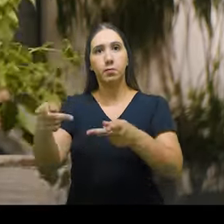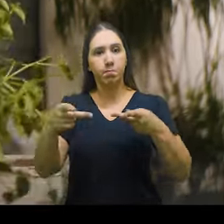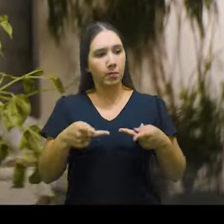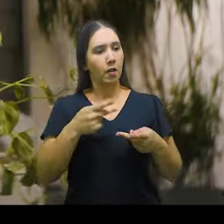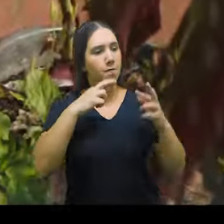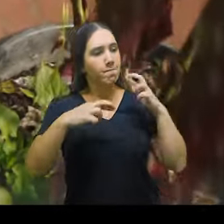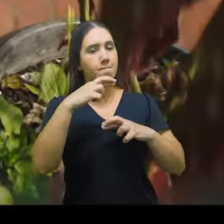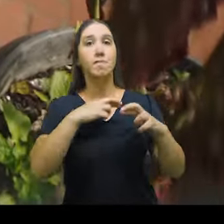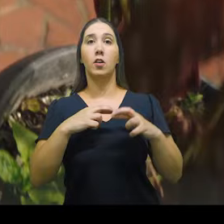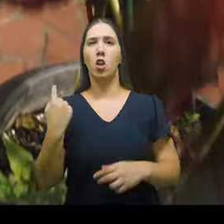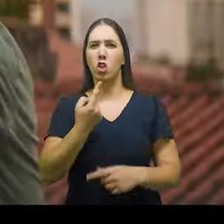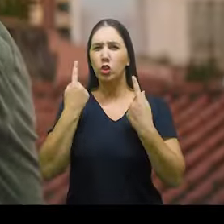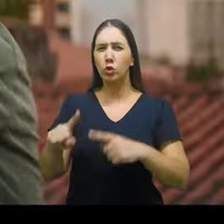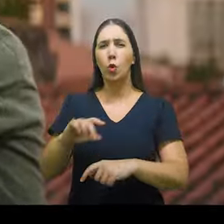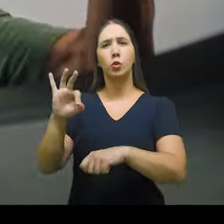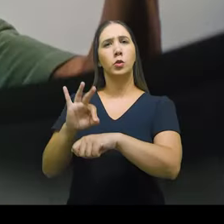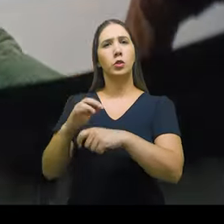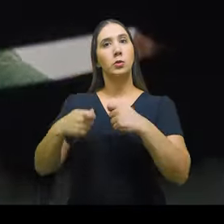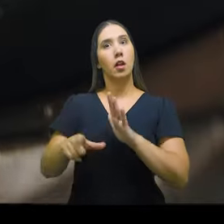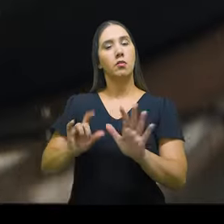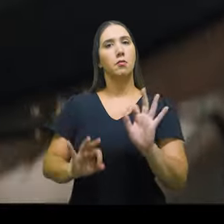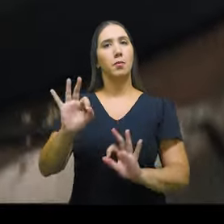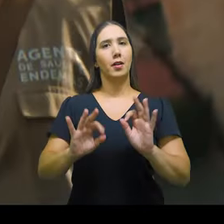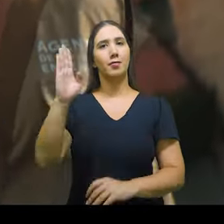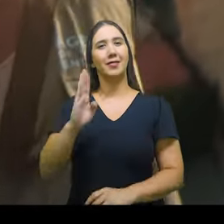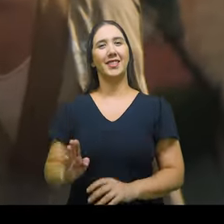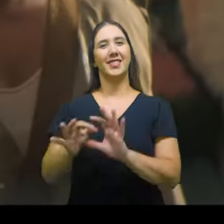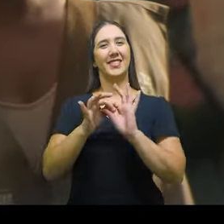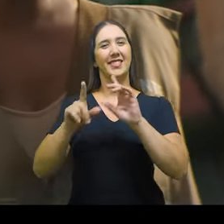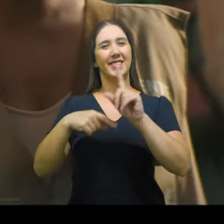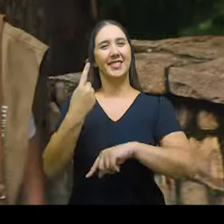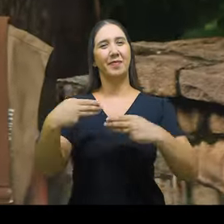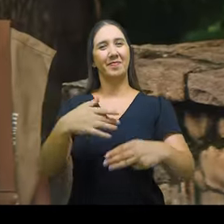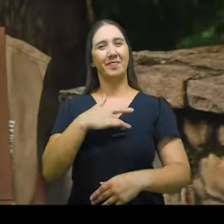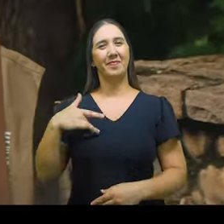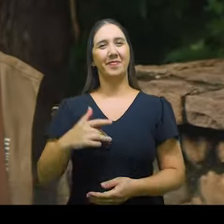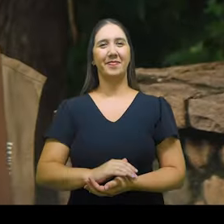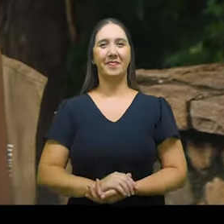Combate ao mosquito. Para fazer diferente, precisamos agir antes. Ministério da Saúde. Brasil. União e Reconstrução. Obrigado.